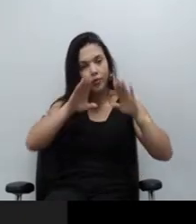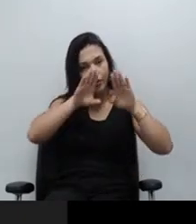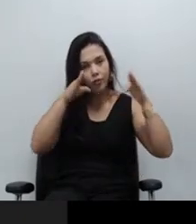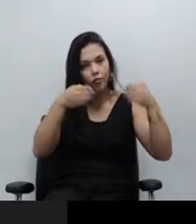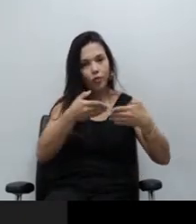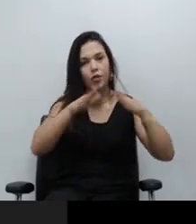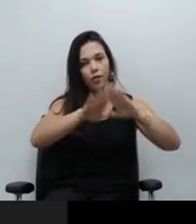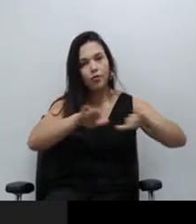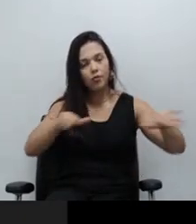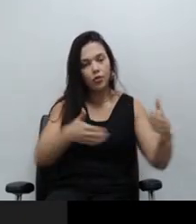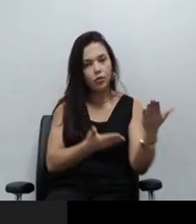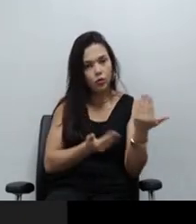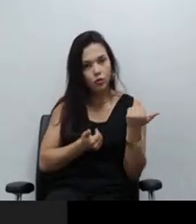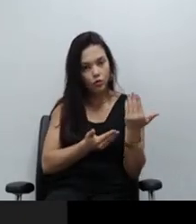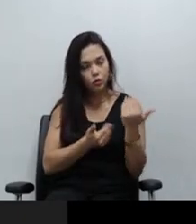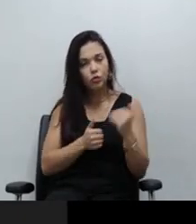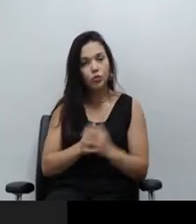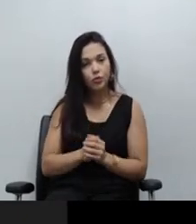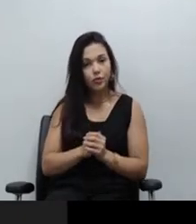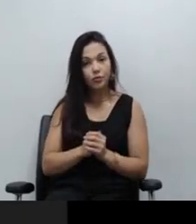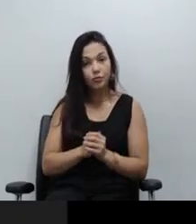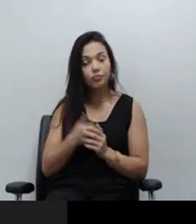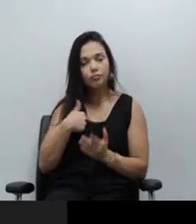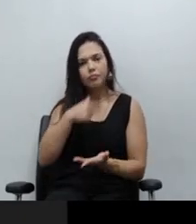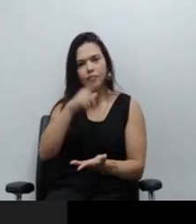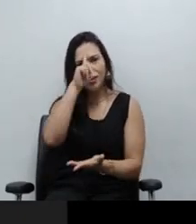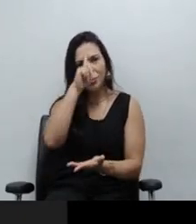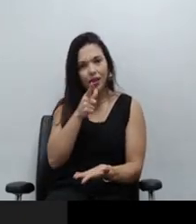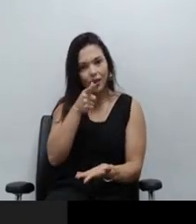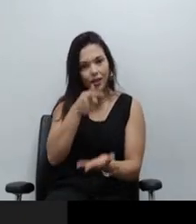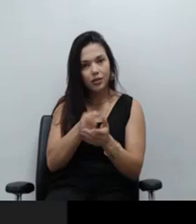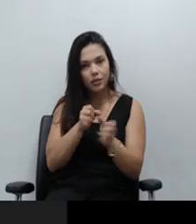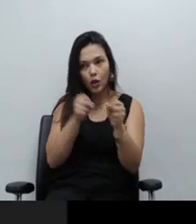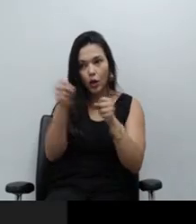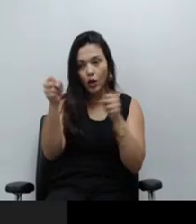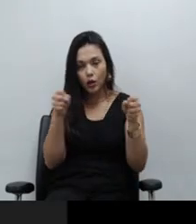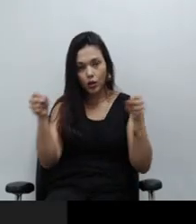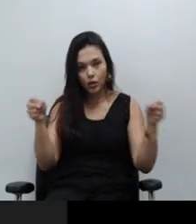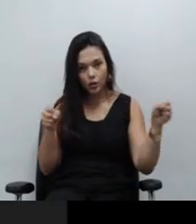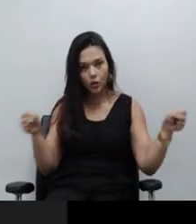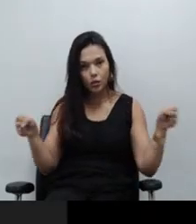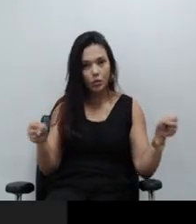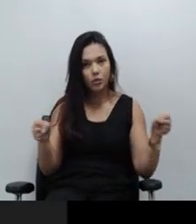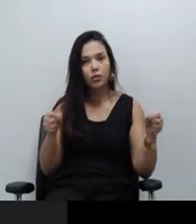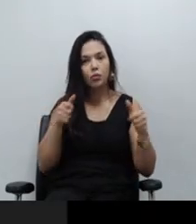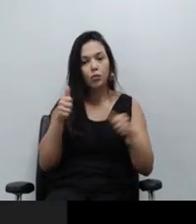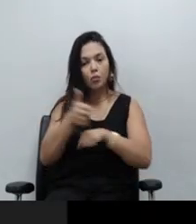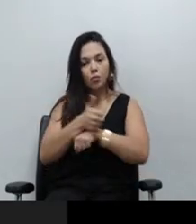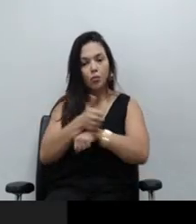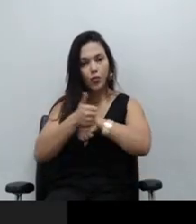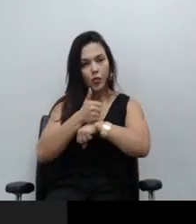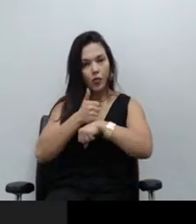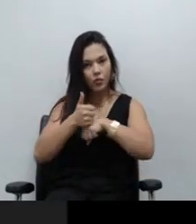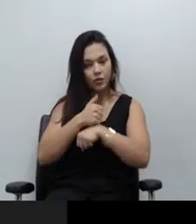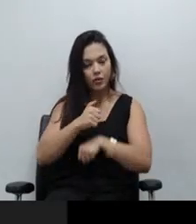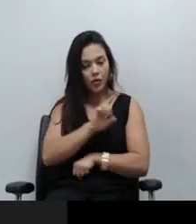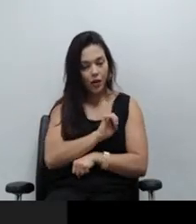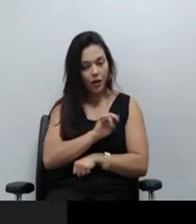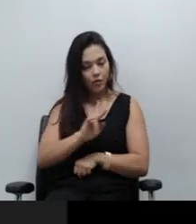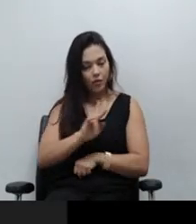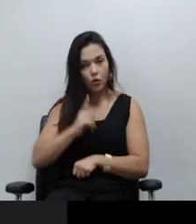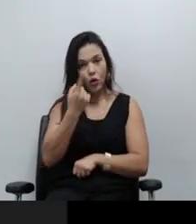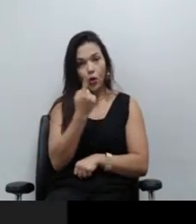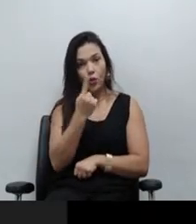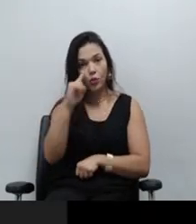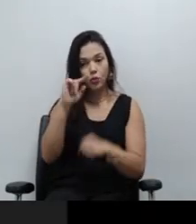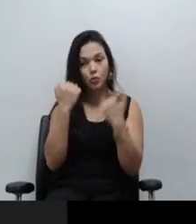E diante da notícia da definição das atribuições dos cargos das novas unidades da Defensoria Pública na última sessão deste